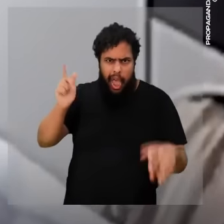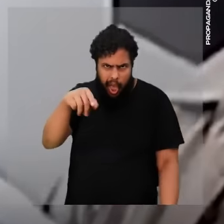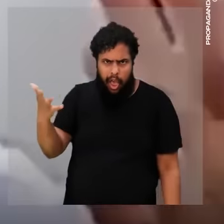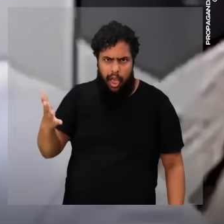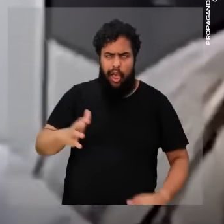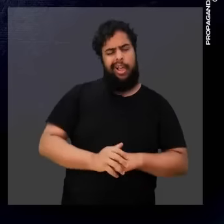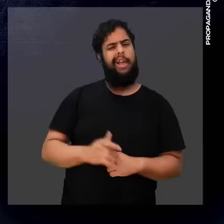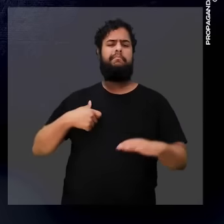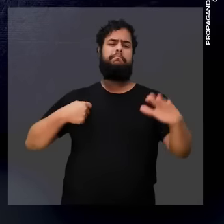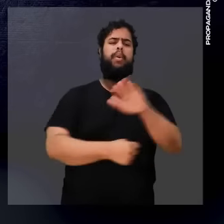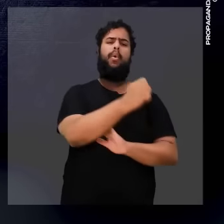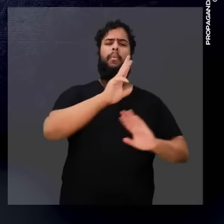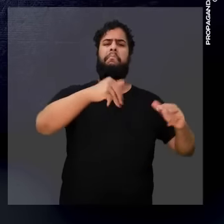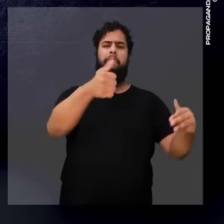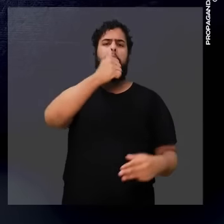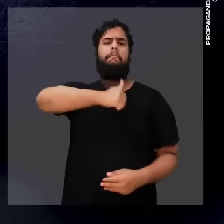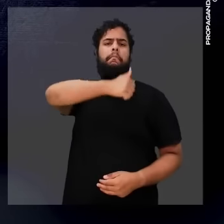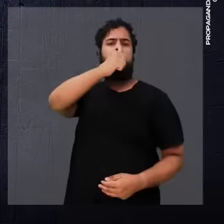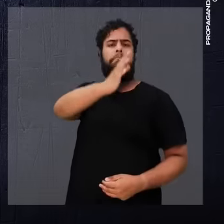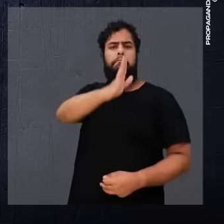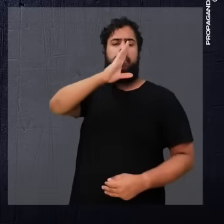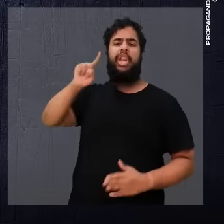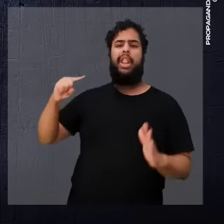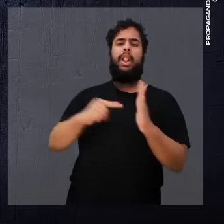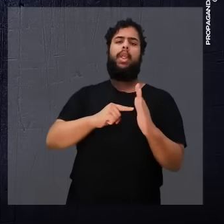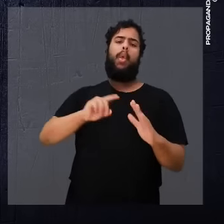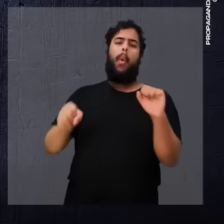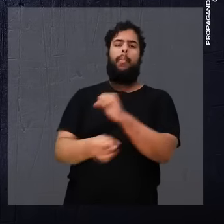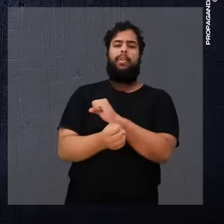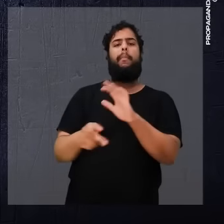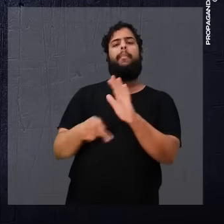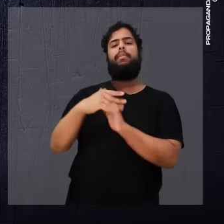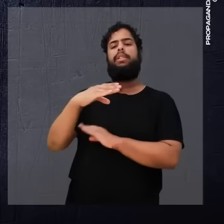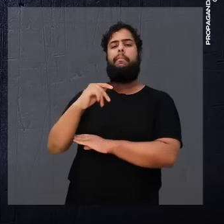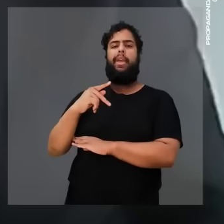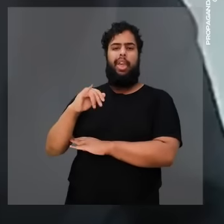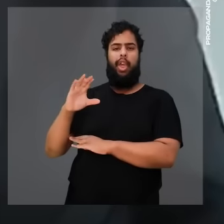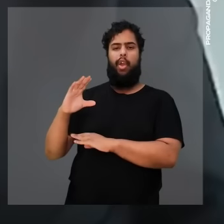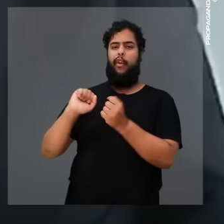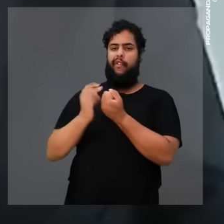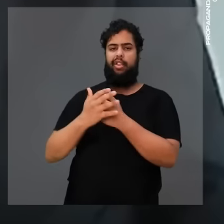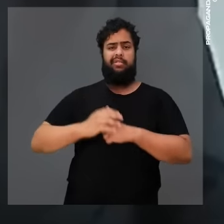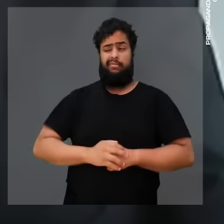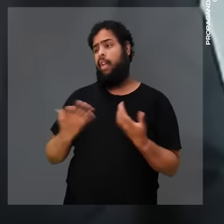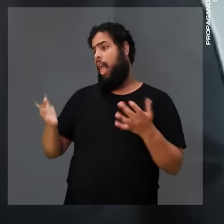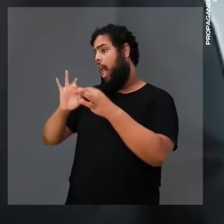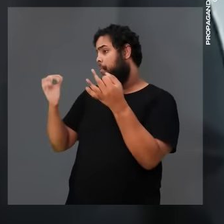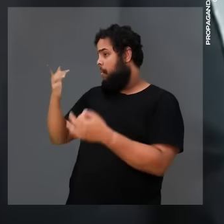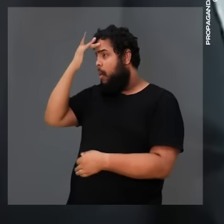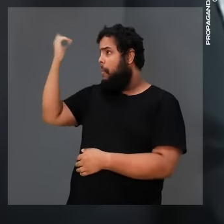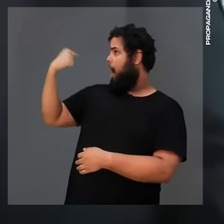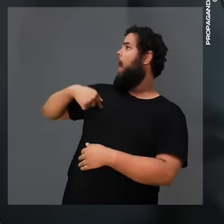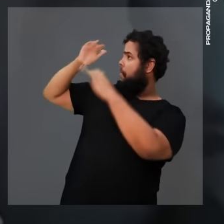põe aqui na casa da tua mãe. E colocou um ministro omisso, denunciado por corrupção na CPI da covid. Se hoje é simples assim,